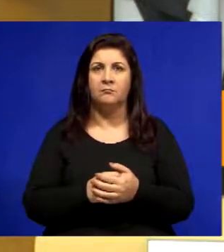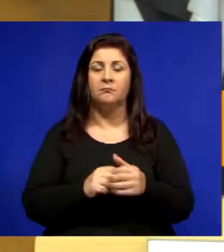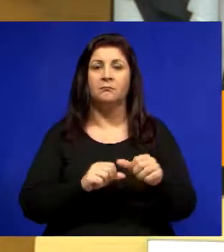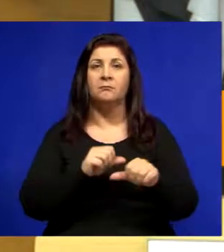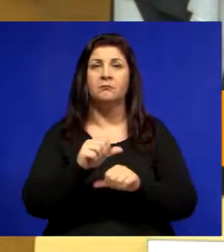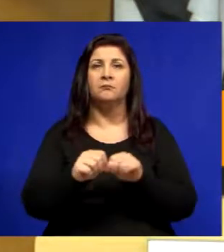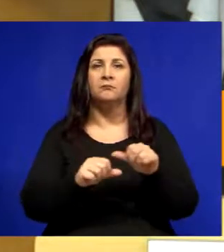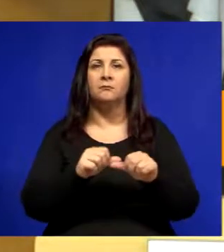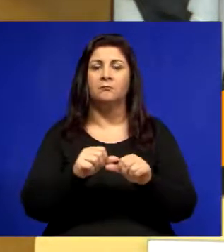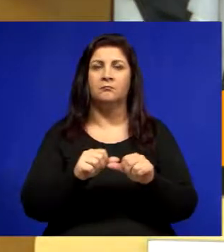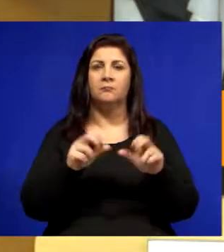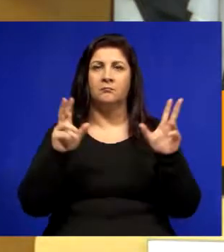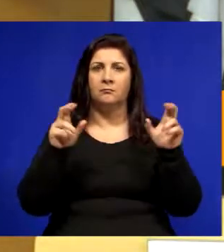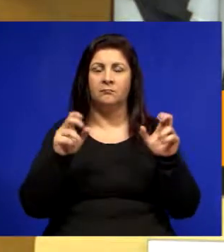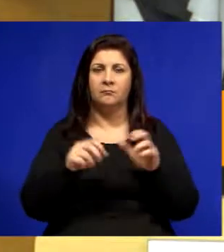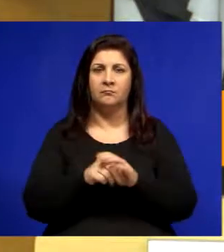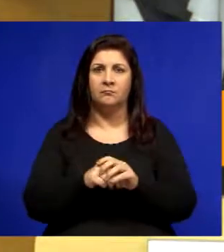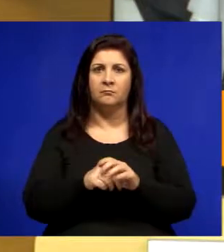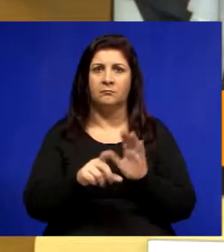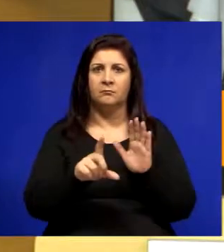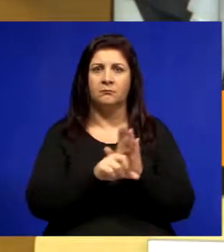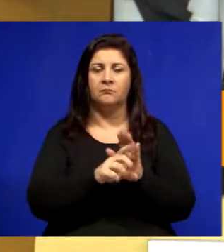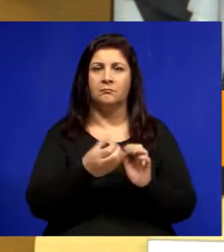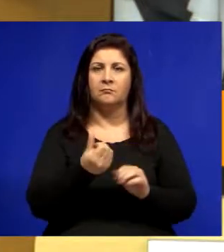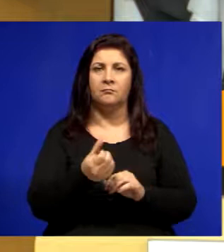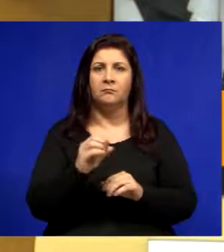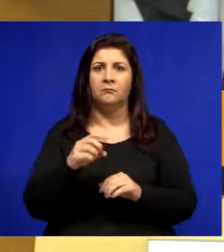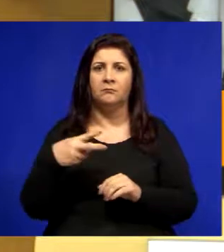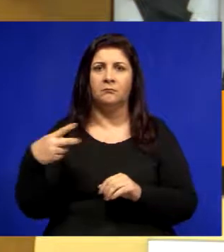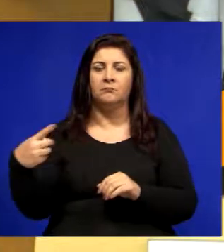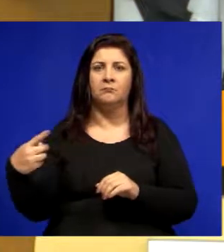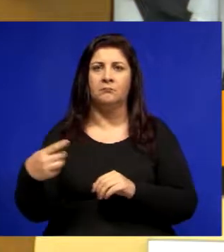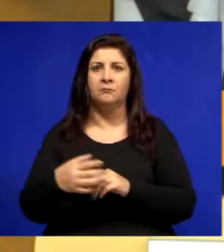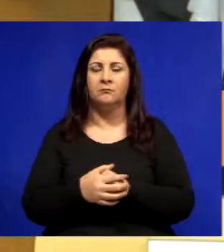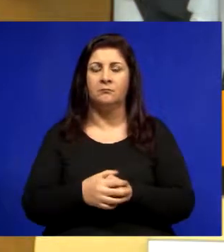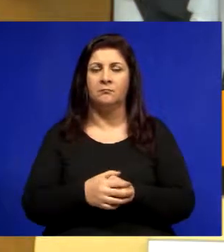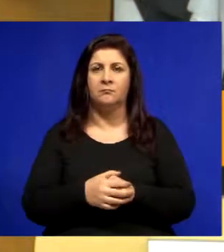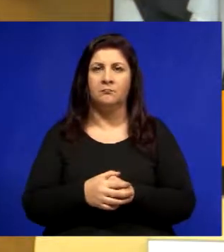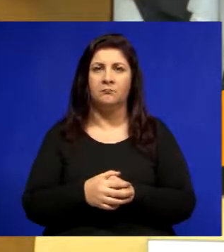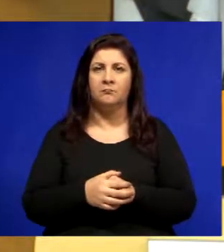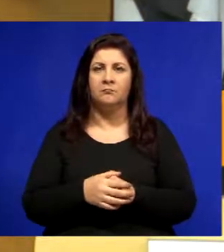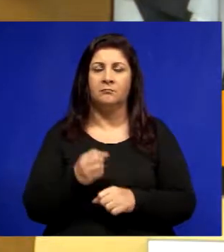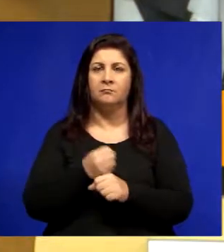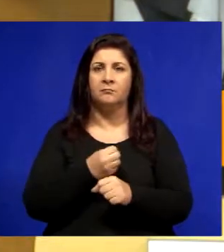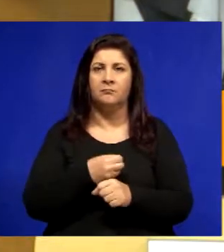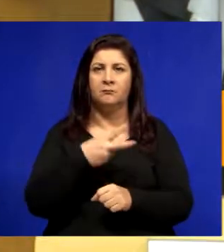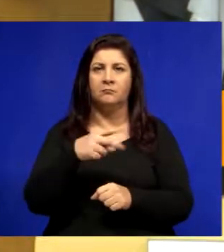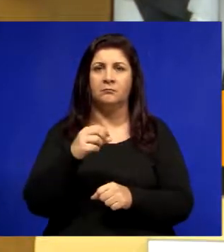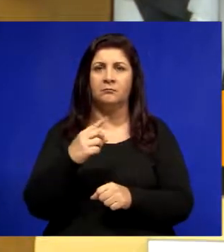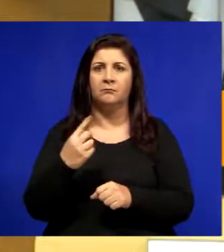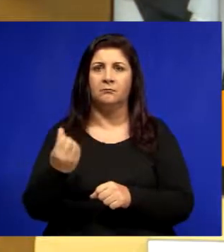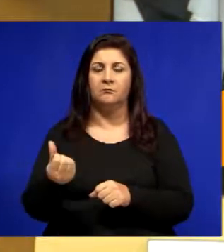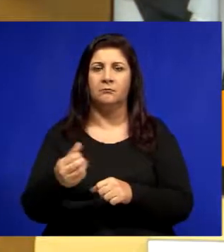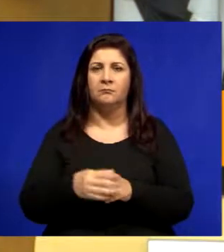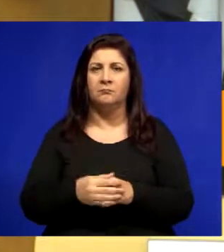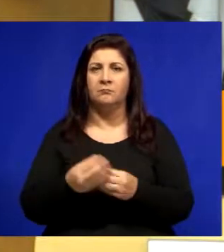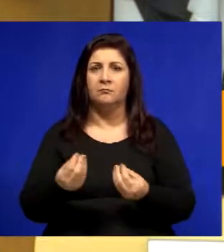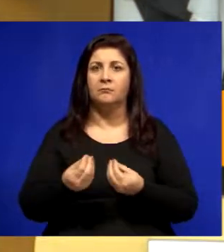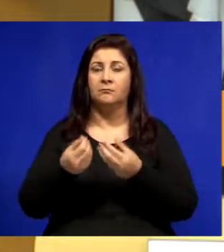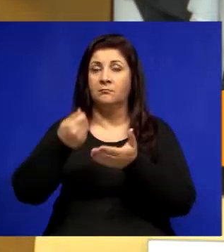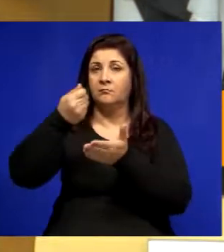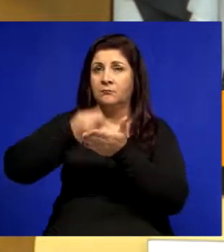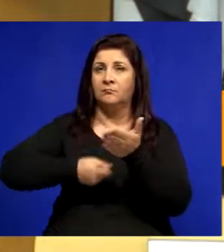descritivo do artigo 1º da Lei nº 6021, de 17 de março de 2016 que autoriza o Poder Executivo